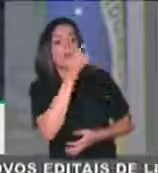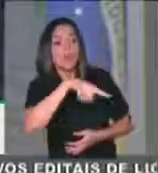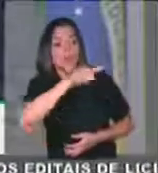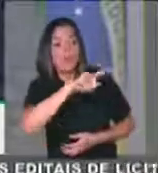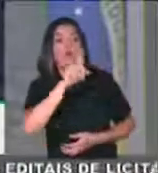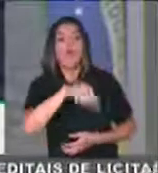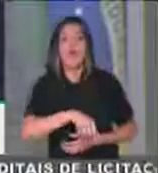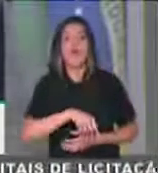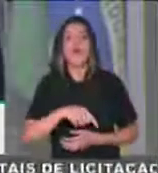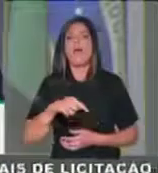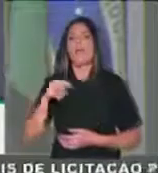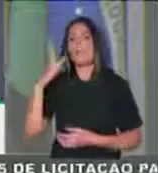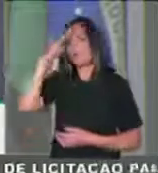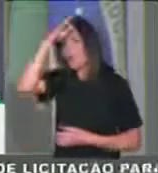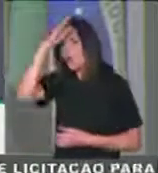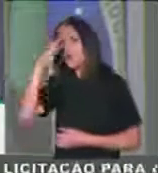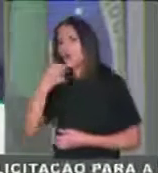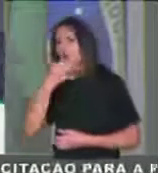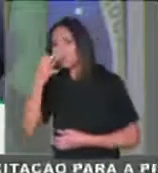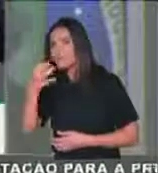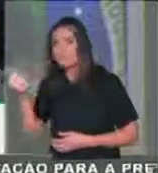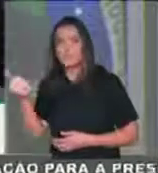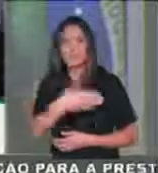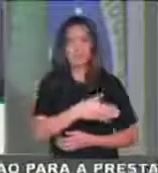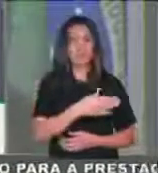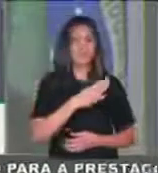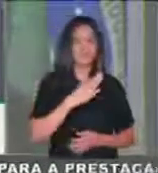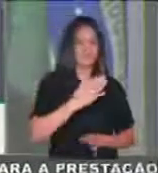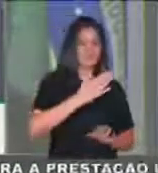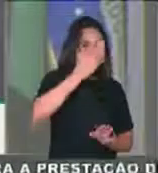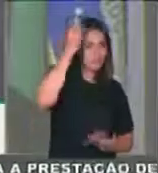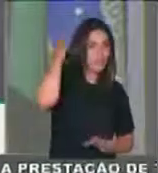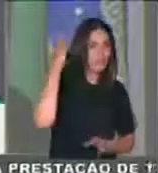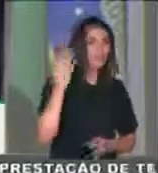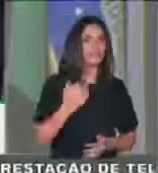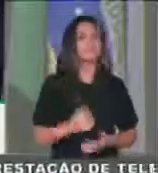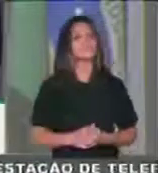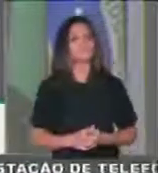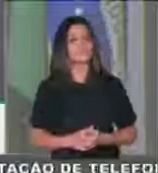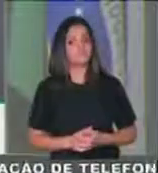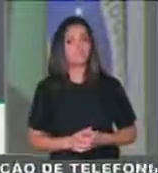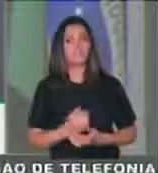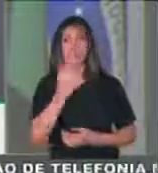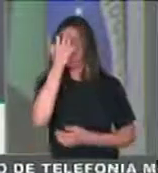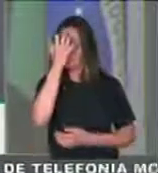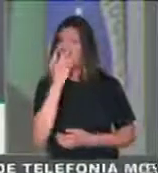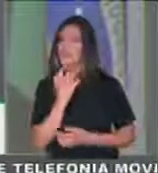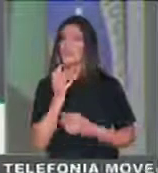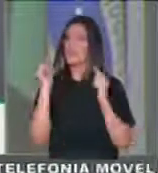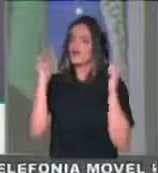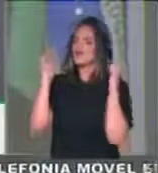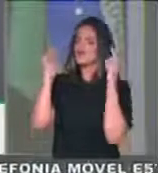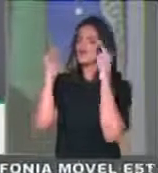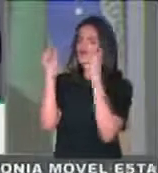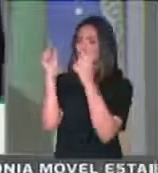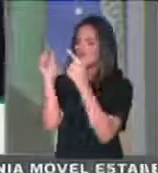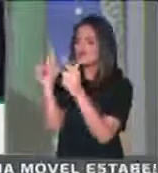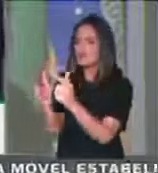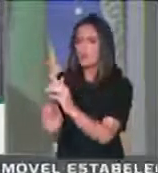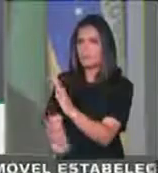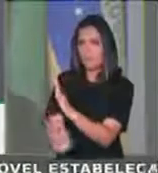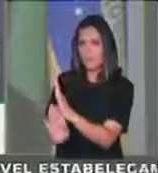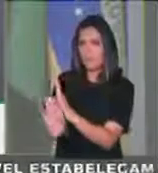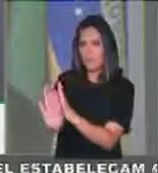melhor do que Temer. A coisa está tão séria e a popularidade do presidente está tão em alta